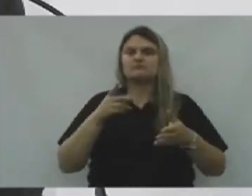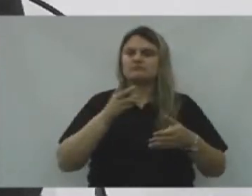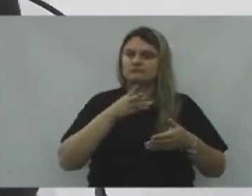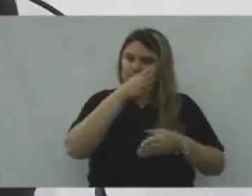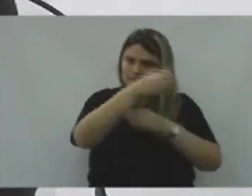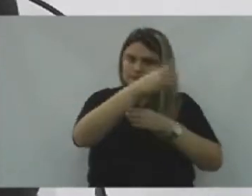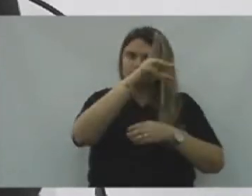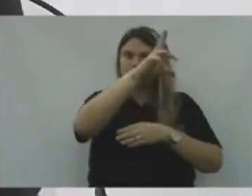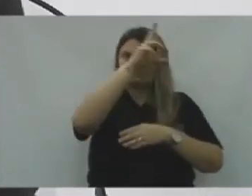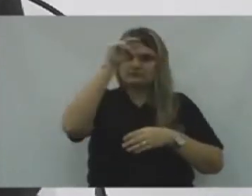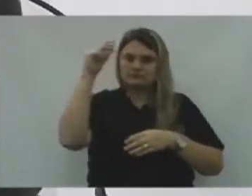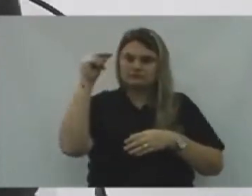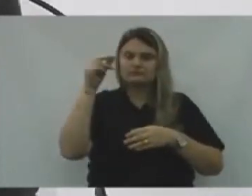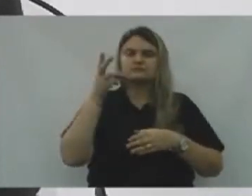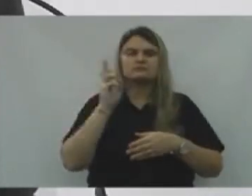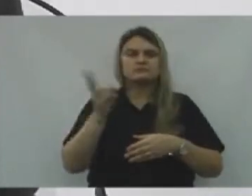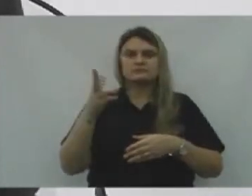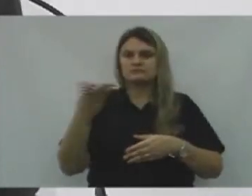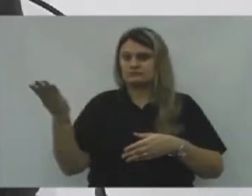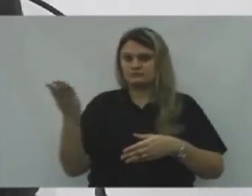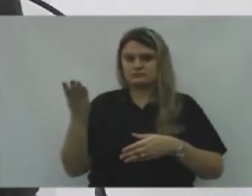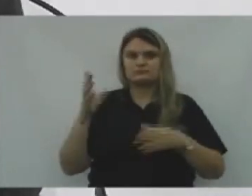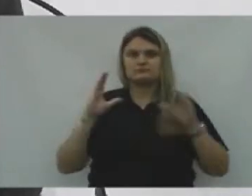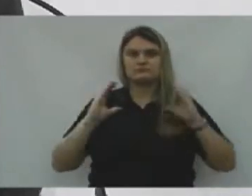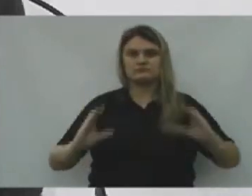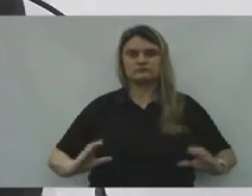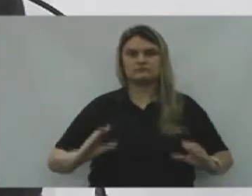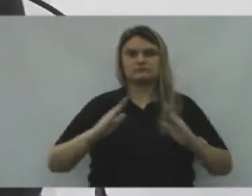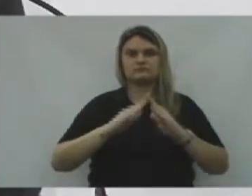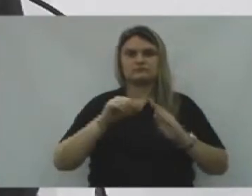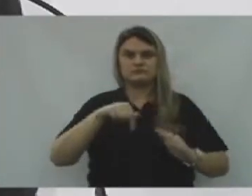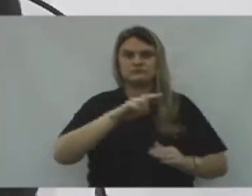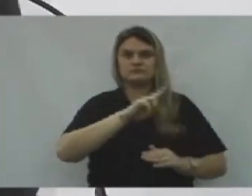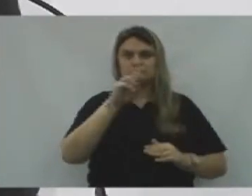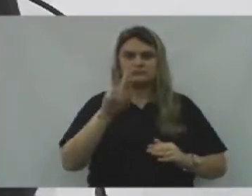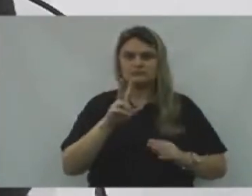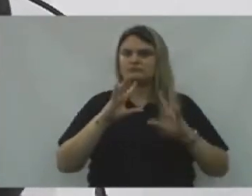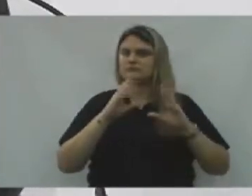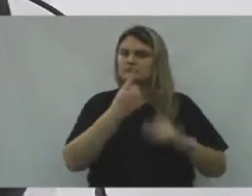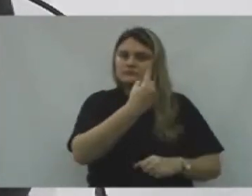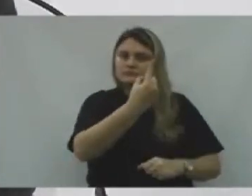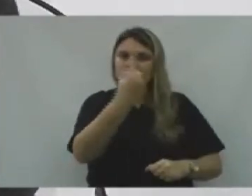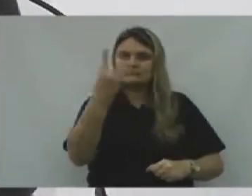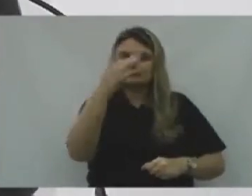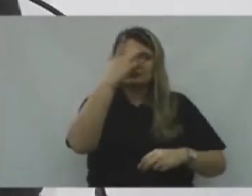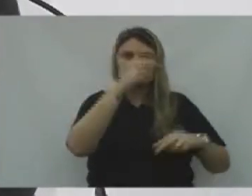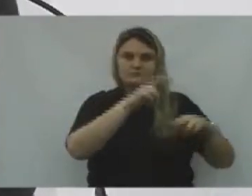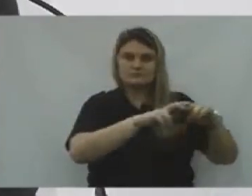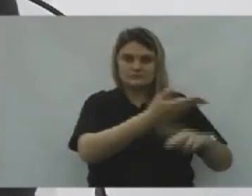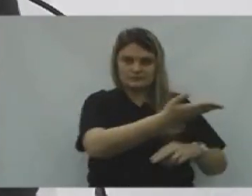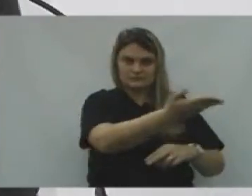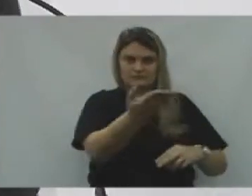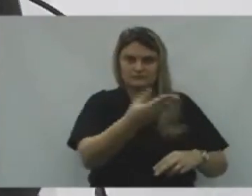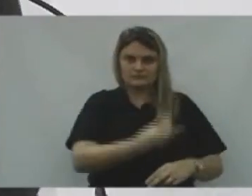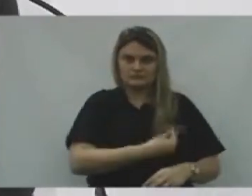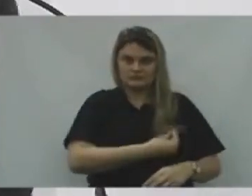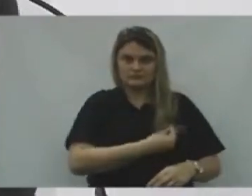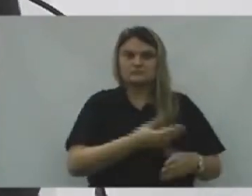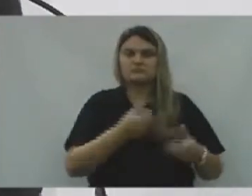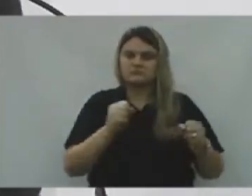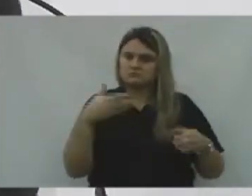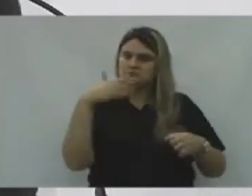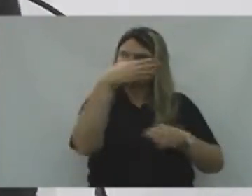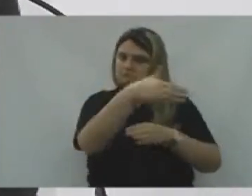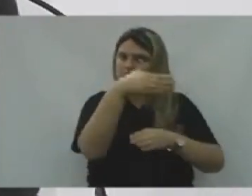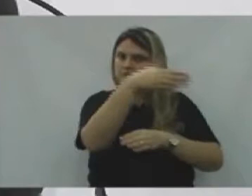Prefeitura, Não só vocês, Que são cidadãos de Nona Vitória, Mas cada um que está sentado aí, Esteja na Prefeitura, Esteja